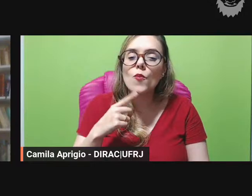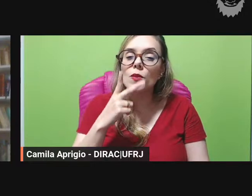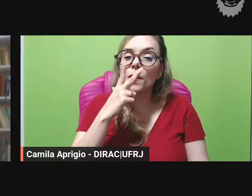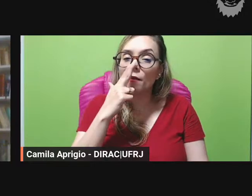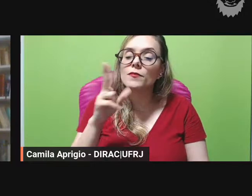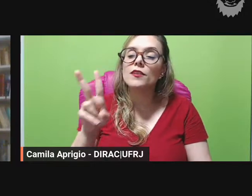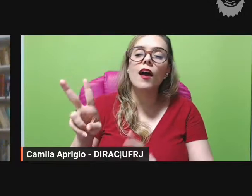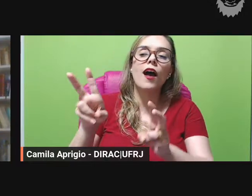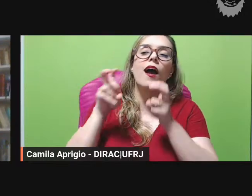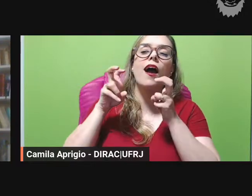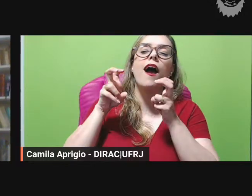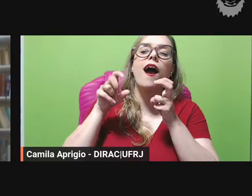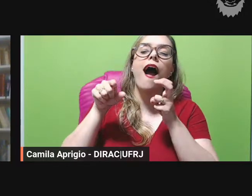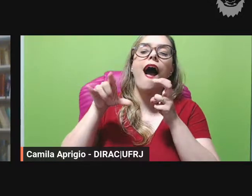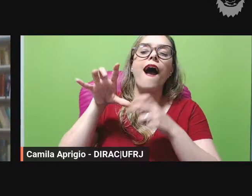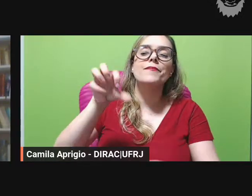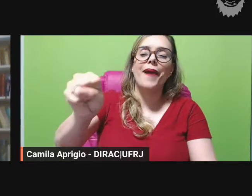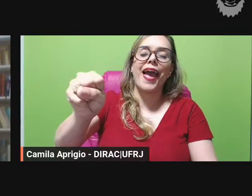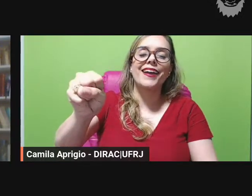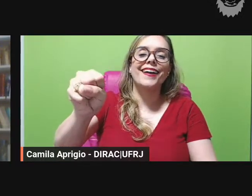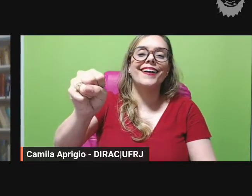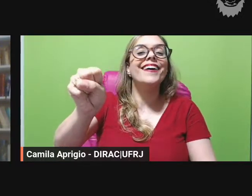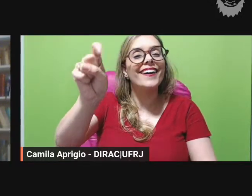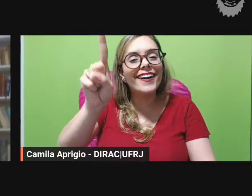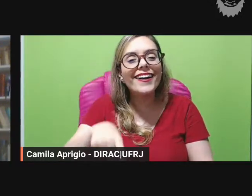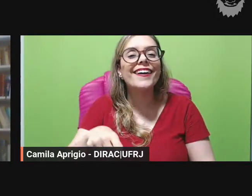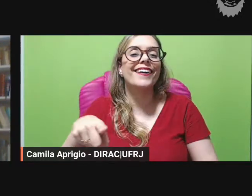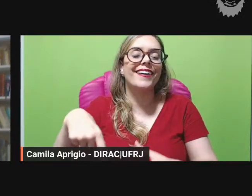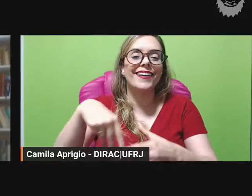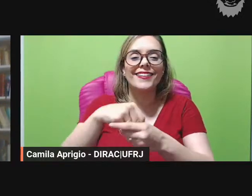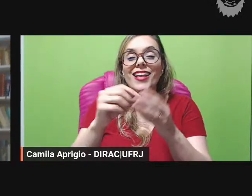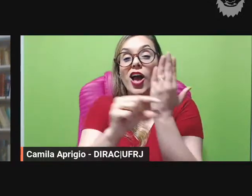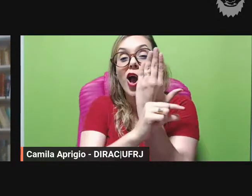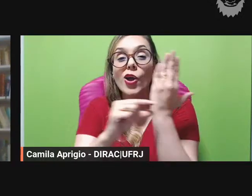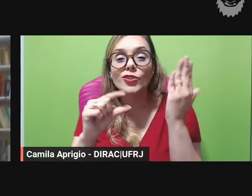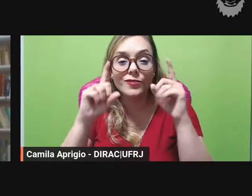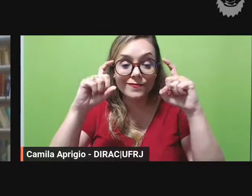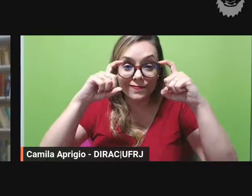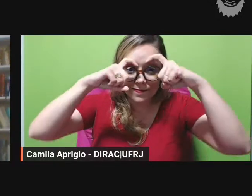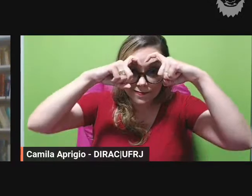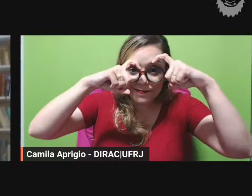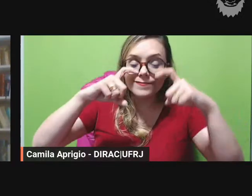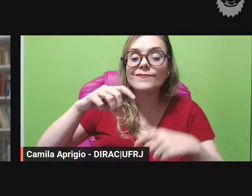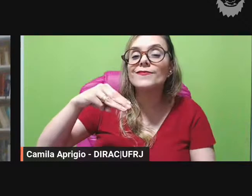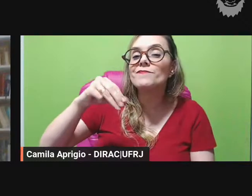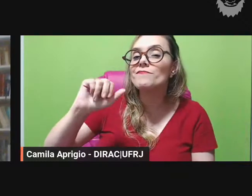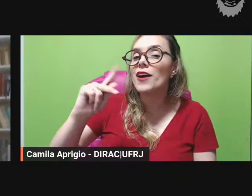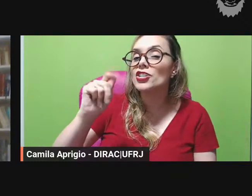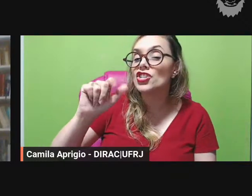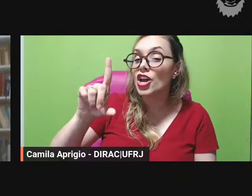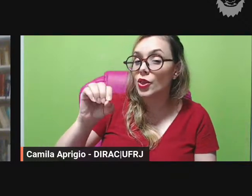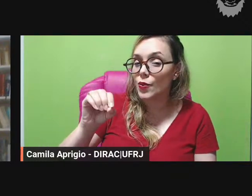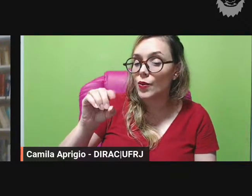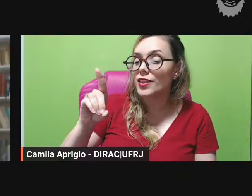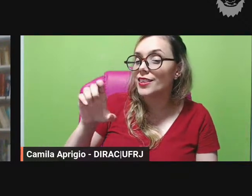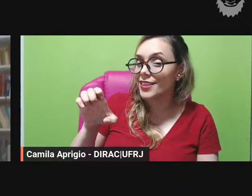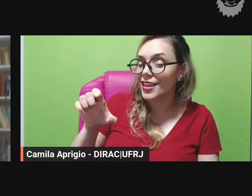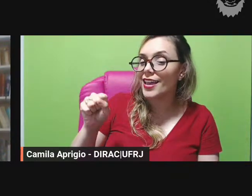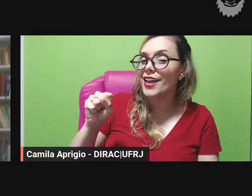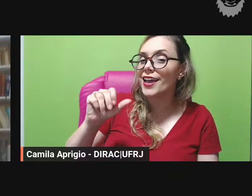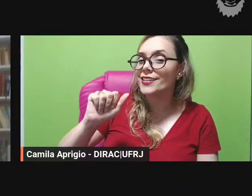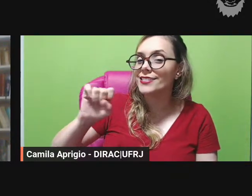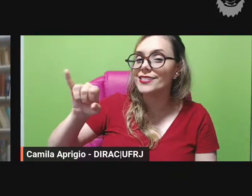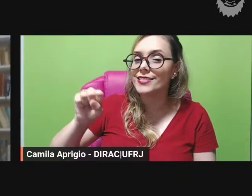fábulas dentro dos autores Machado de Assis Camilo e etc né então